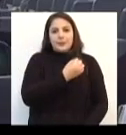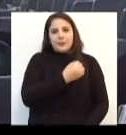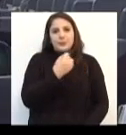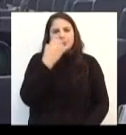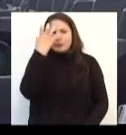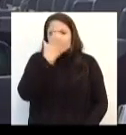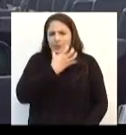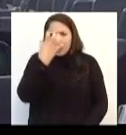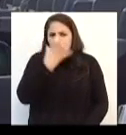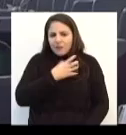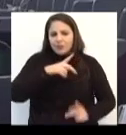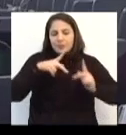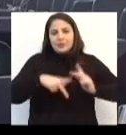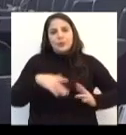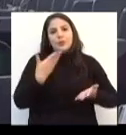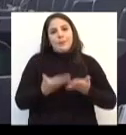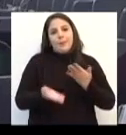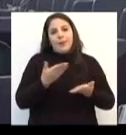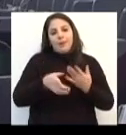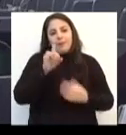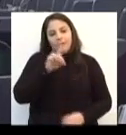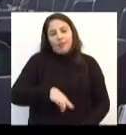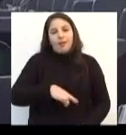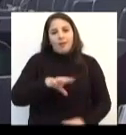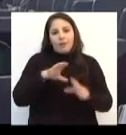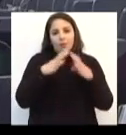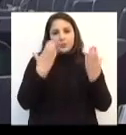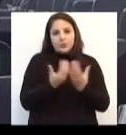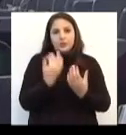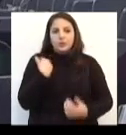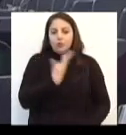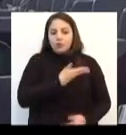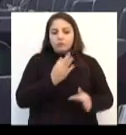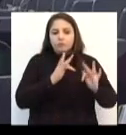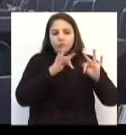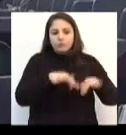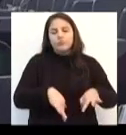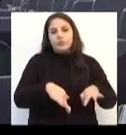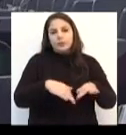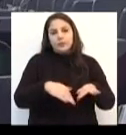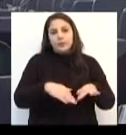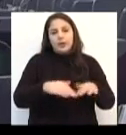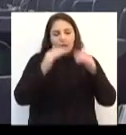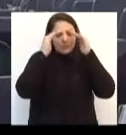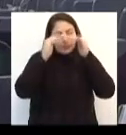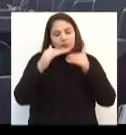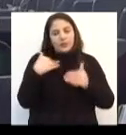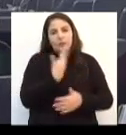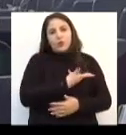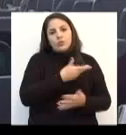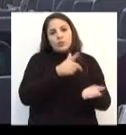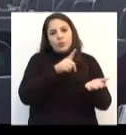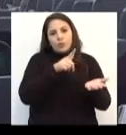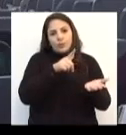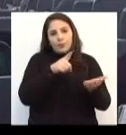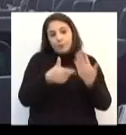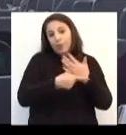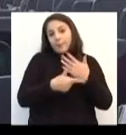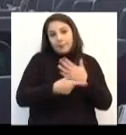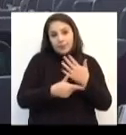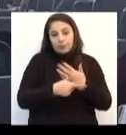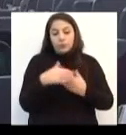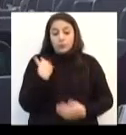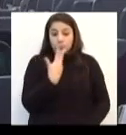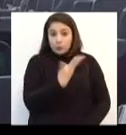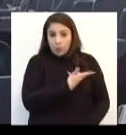porque quem perde com isso é a comunidade. Nós deixamos de cumprir o nosso papel. Como agente fiscalizador do